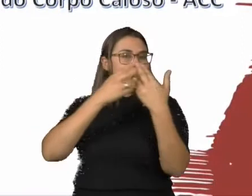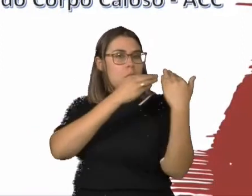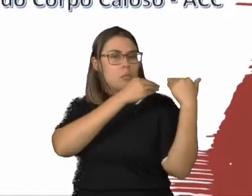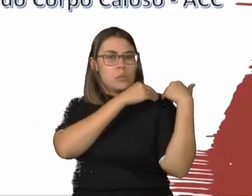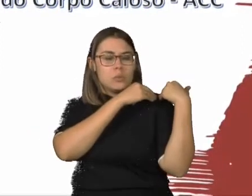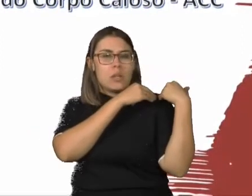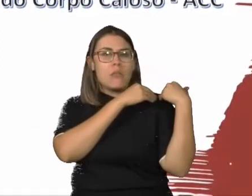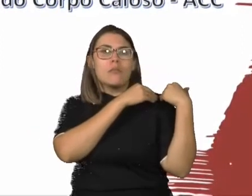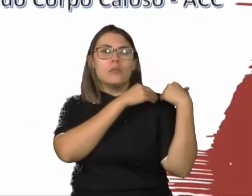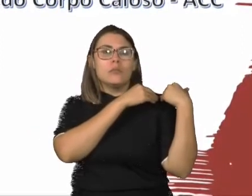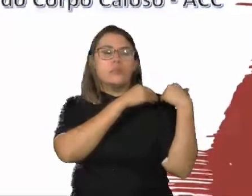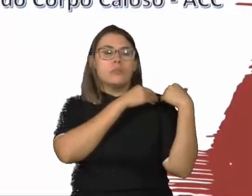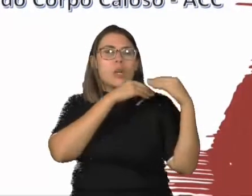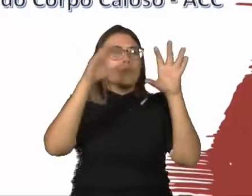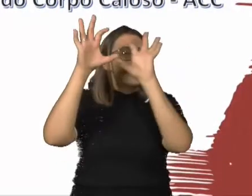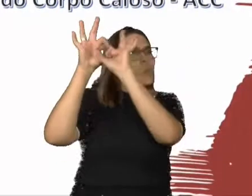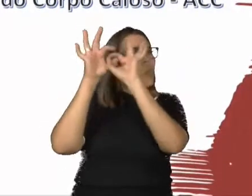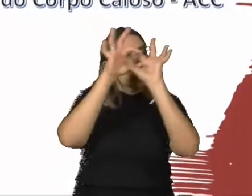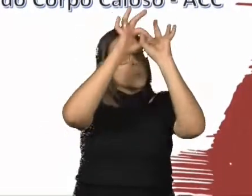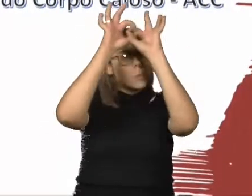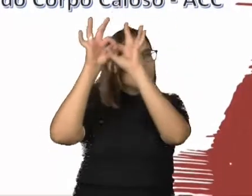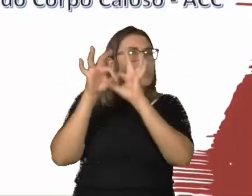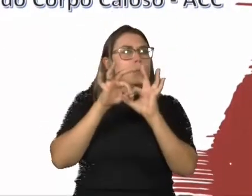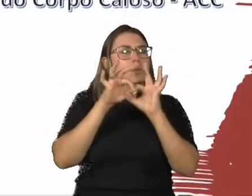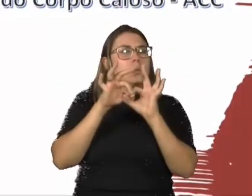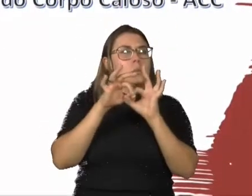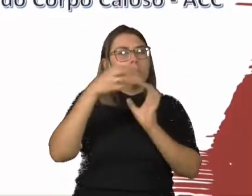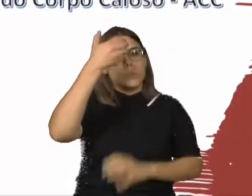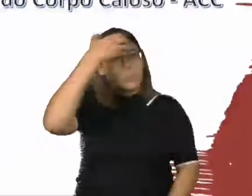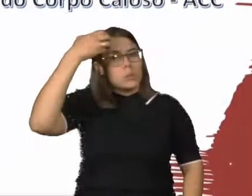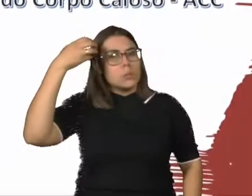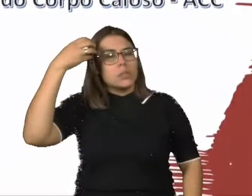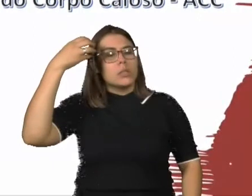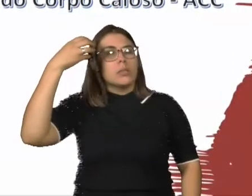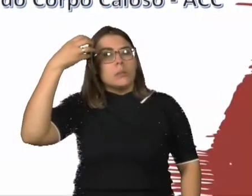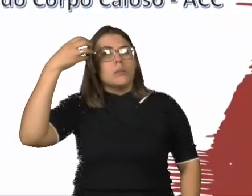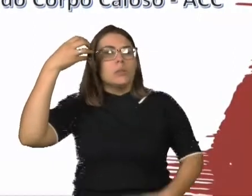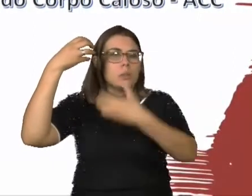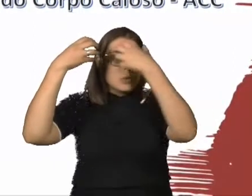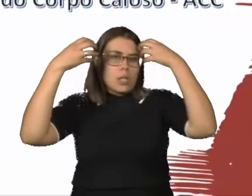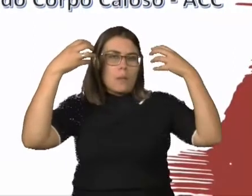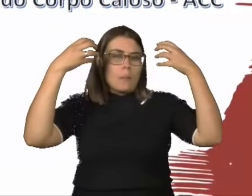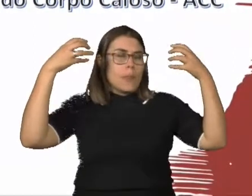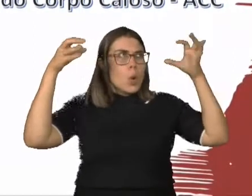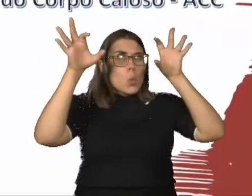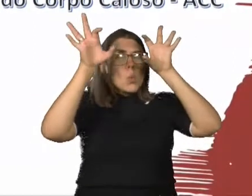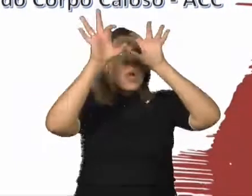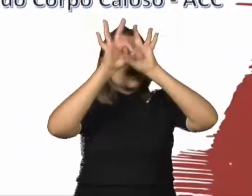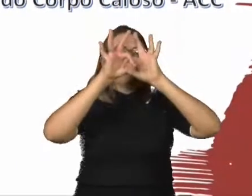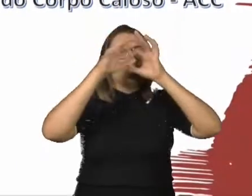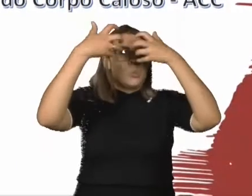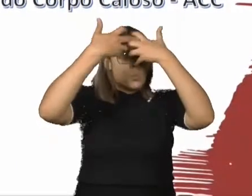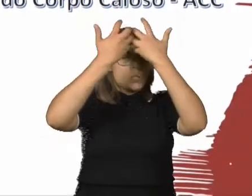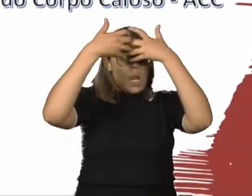fazer a sinapse, ou a conexão entre o hemisfério esquerdo e o hemisfério direito, e, a partir dessa conexão, nós possamos